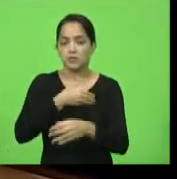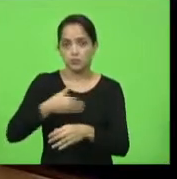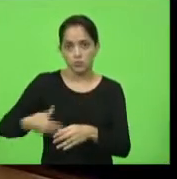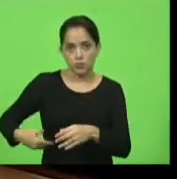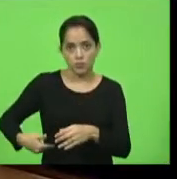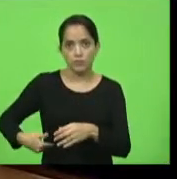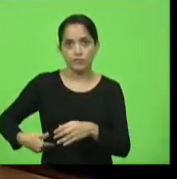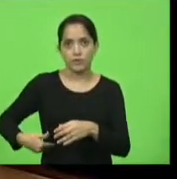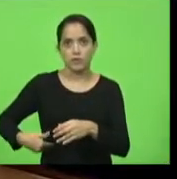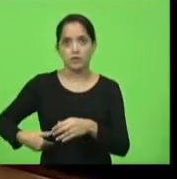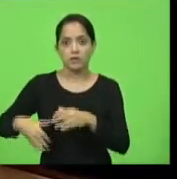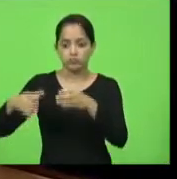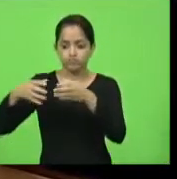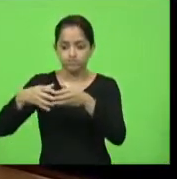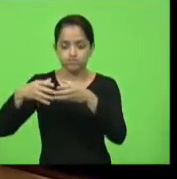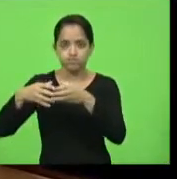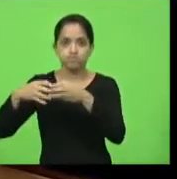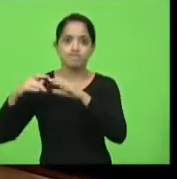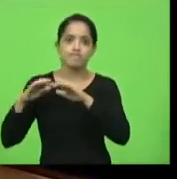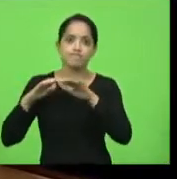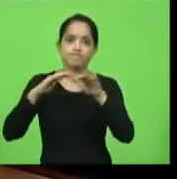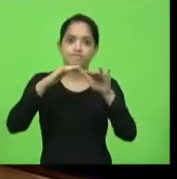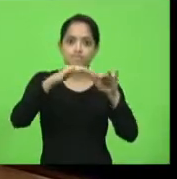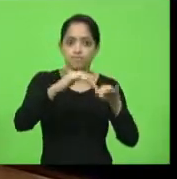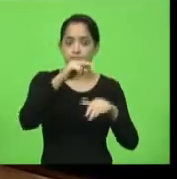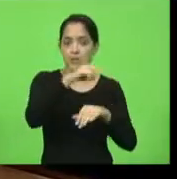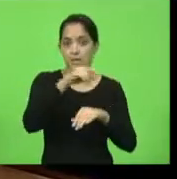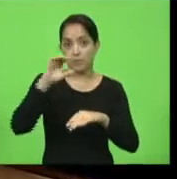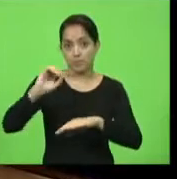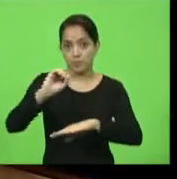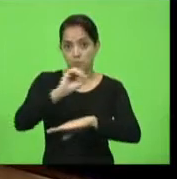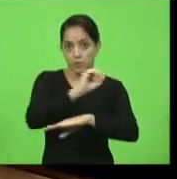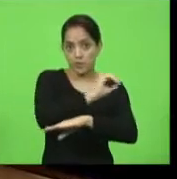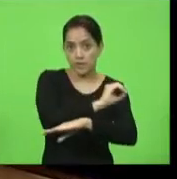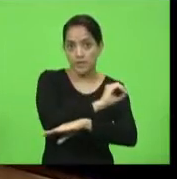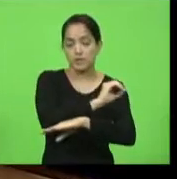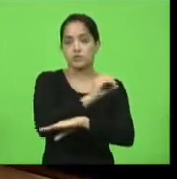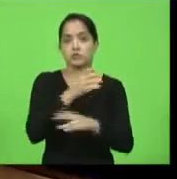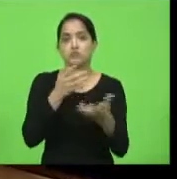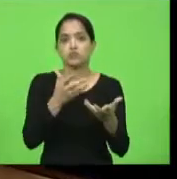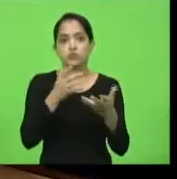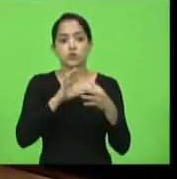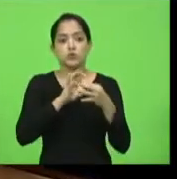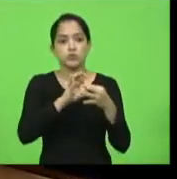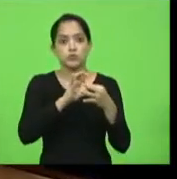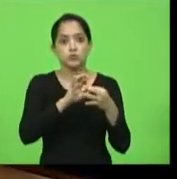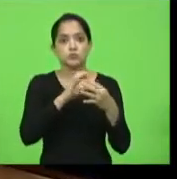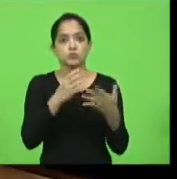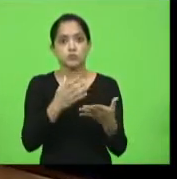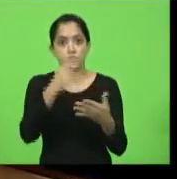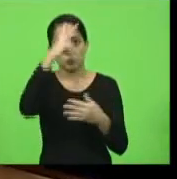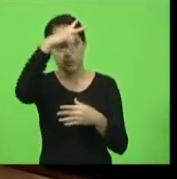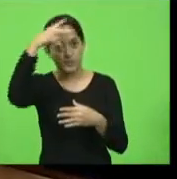numa grande força-tarefa para o Oeste Catarinense, buscando, junto com prefeitos, lideranças comunitárias,